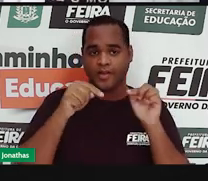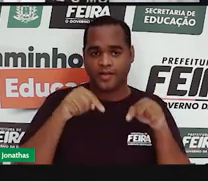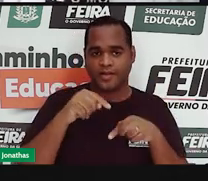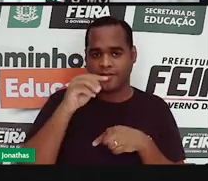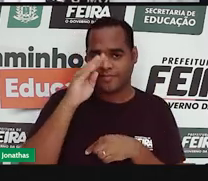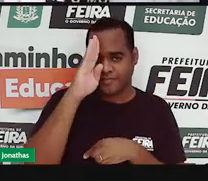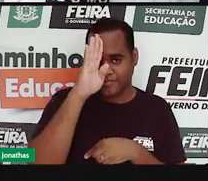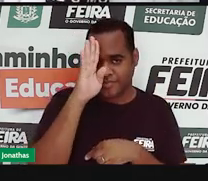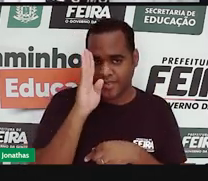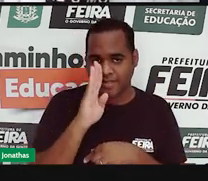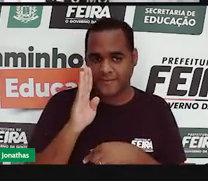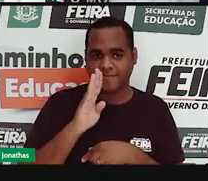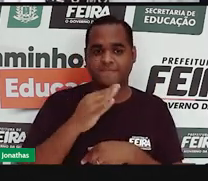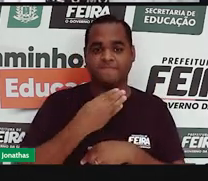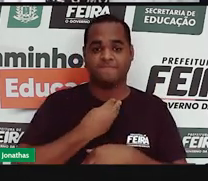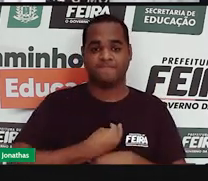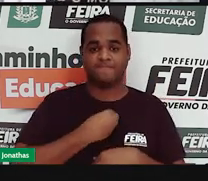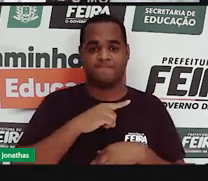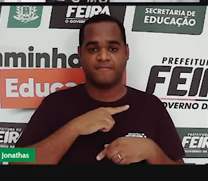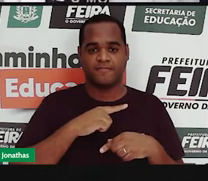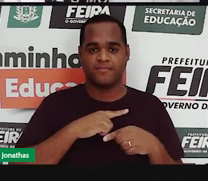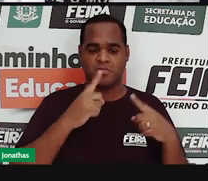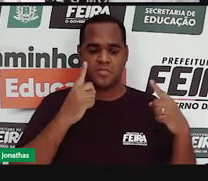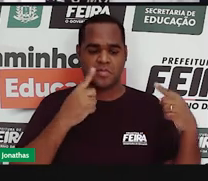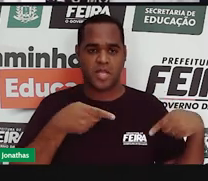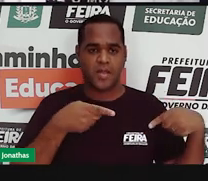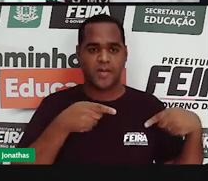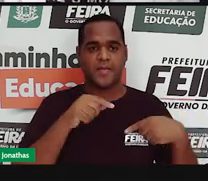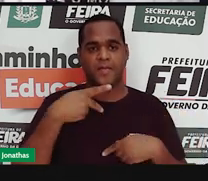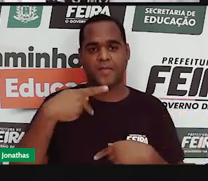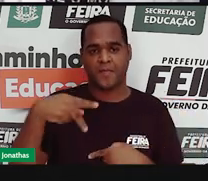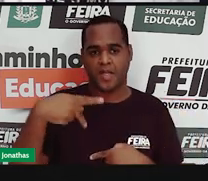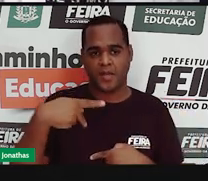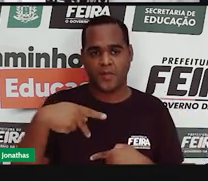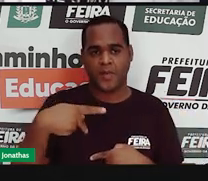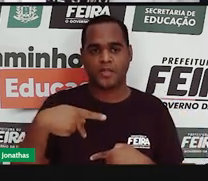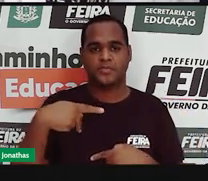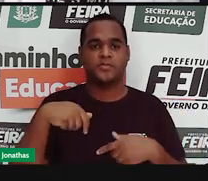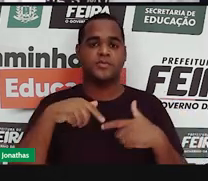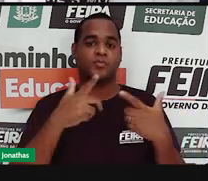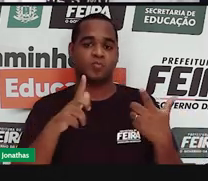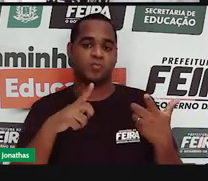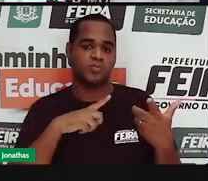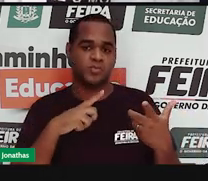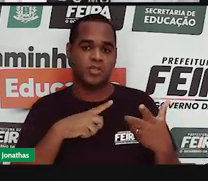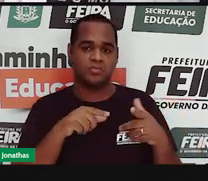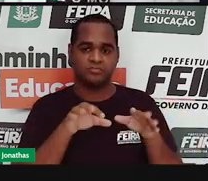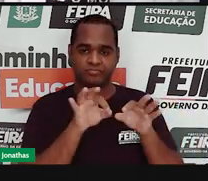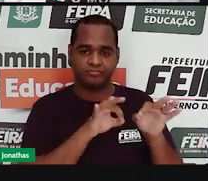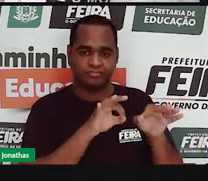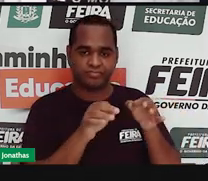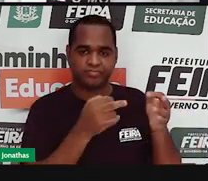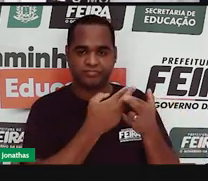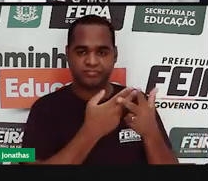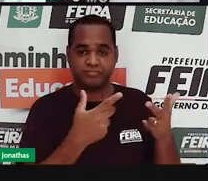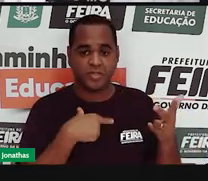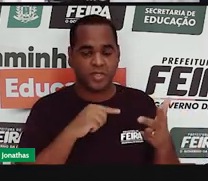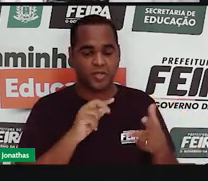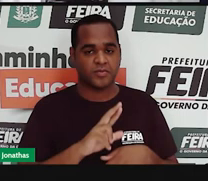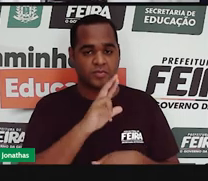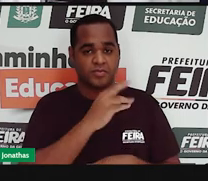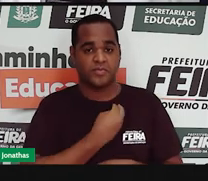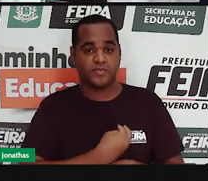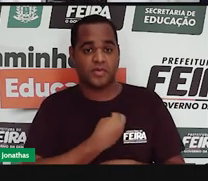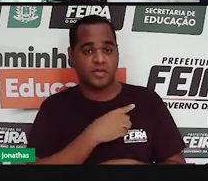trava com o Paraguai, é marcado também por um regime parlamentarista da Versa, porque parlamentarismo